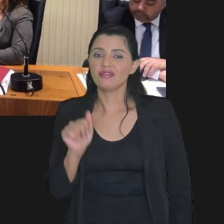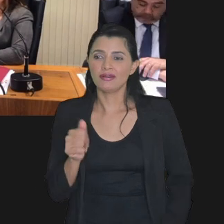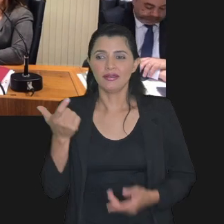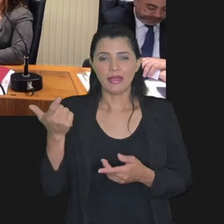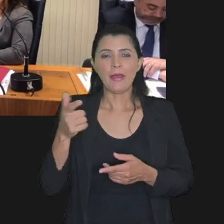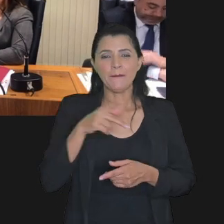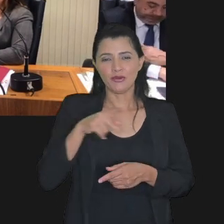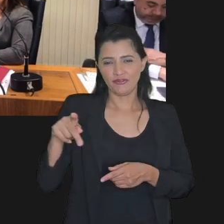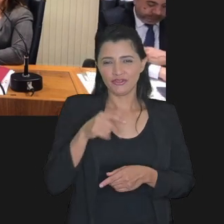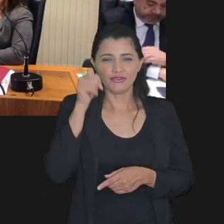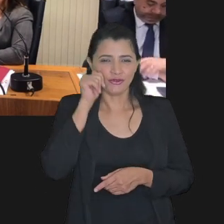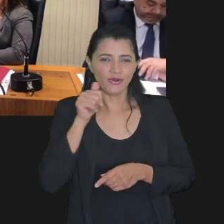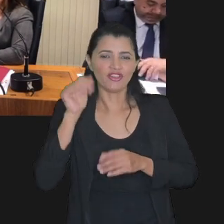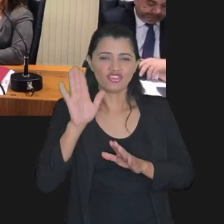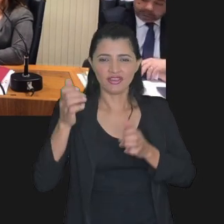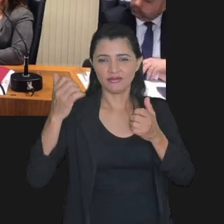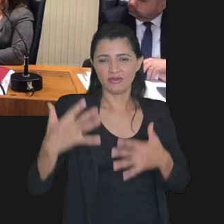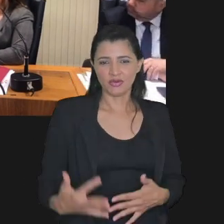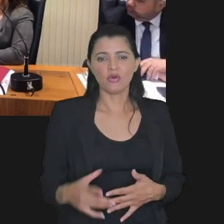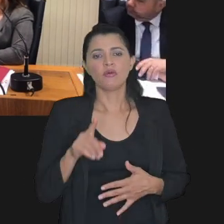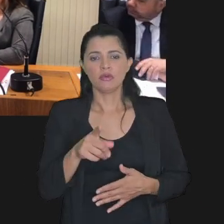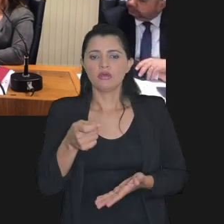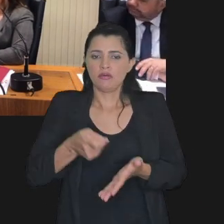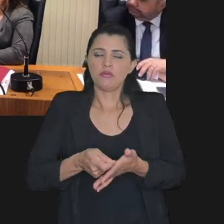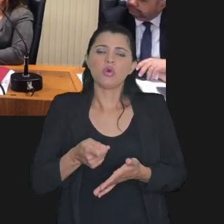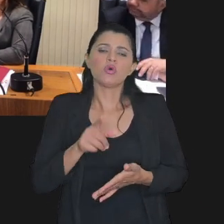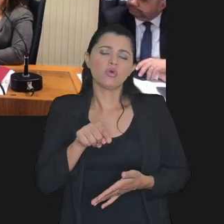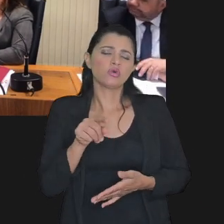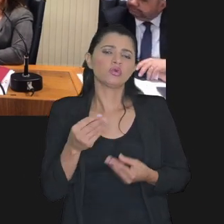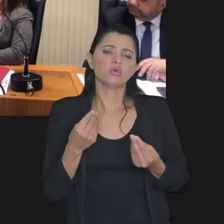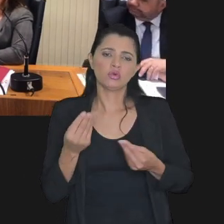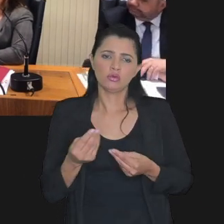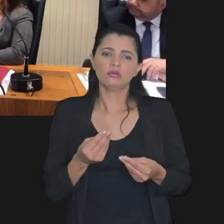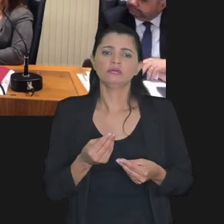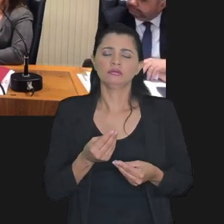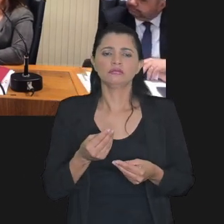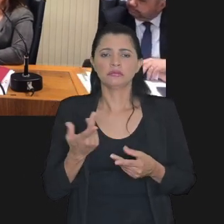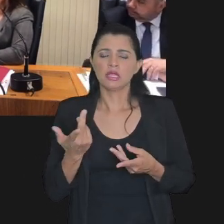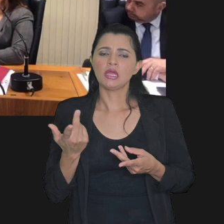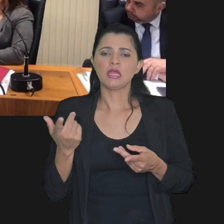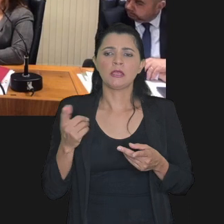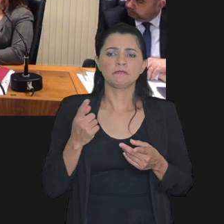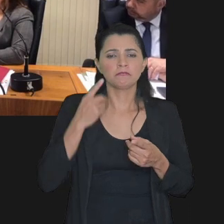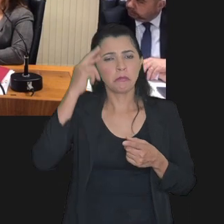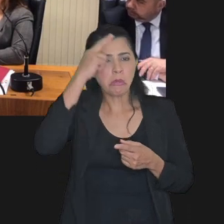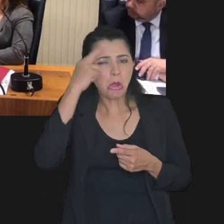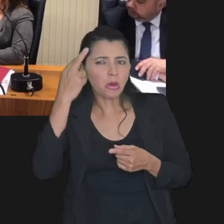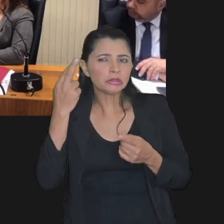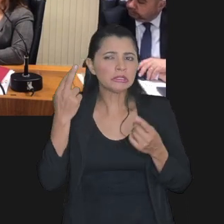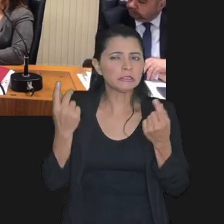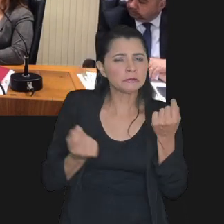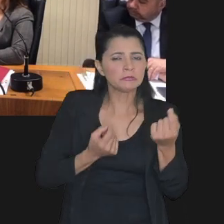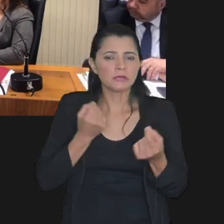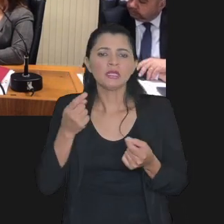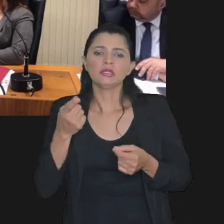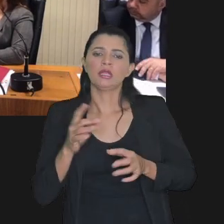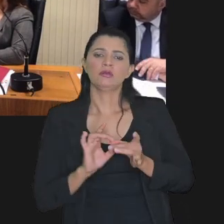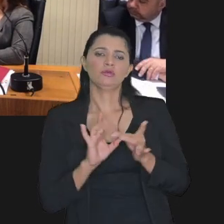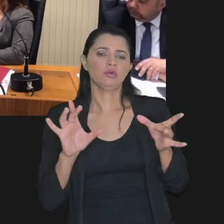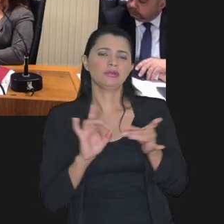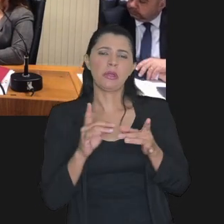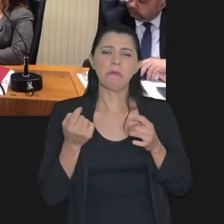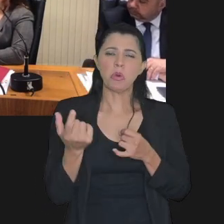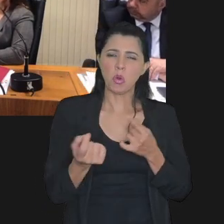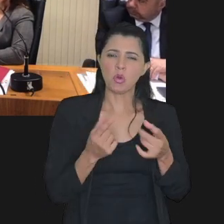professora Mariana já abordou mas realmente são impostos assim muito remotos que a gente tem autorizado essa